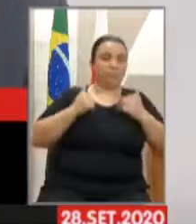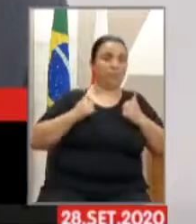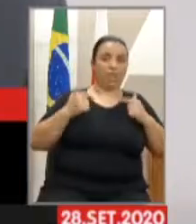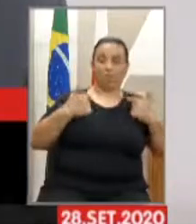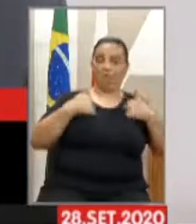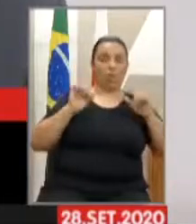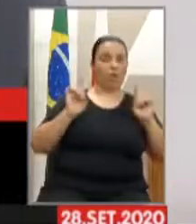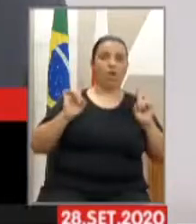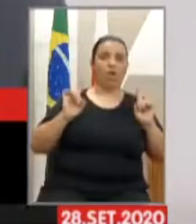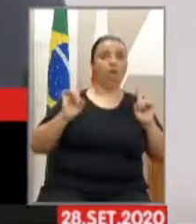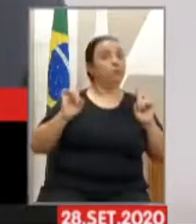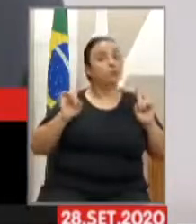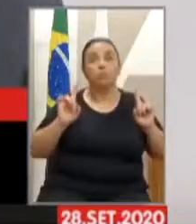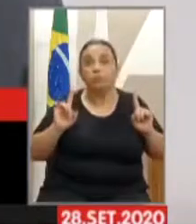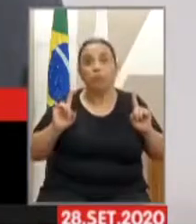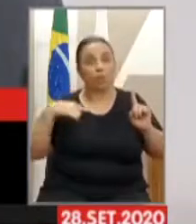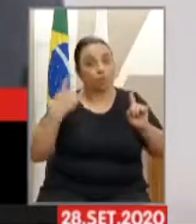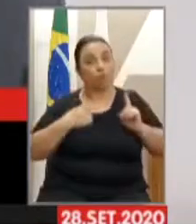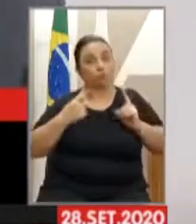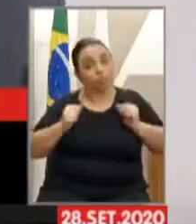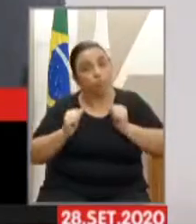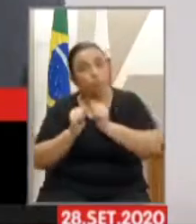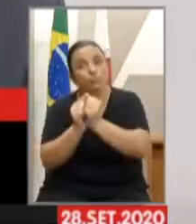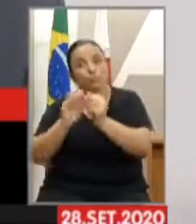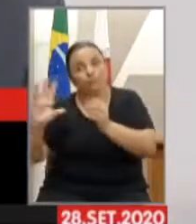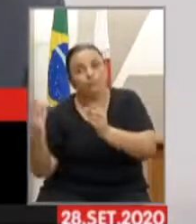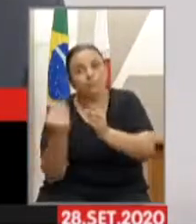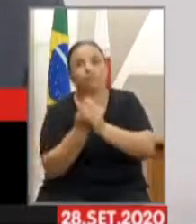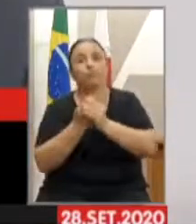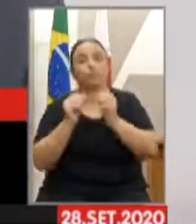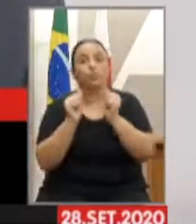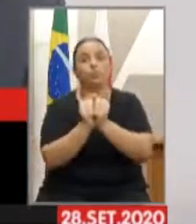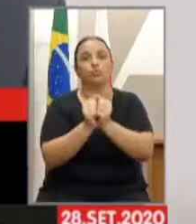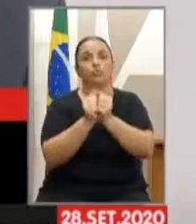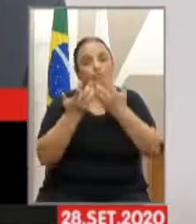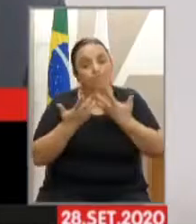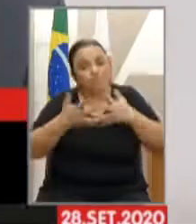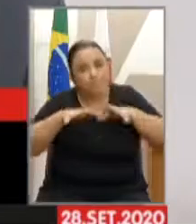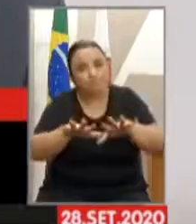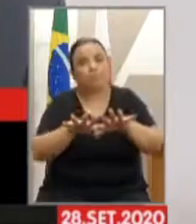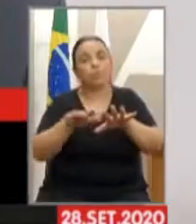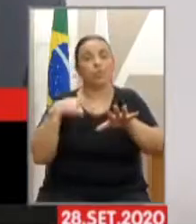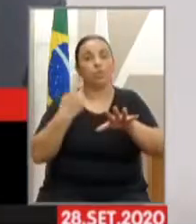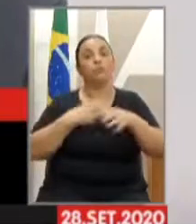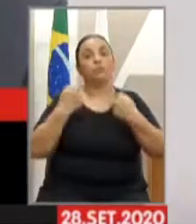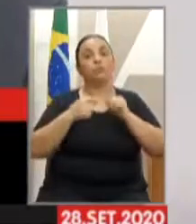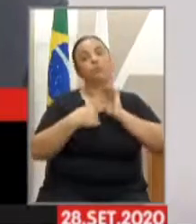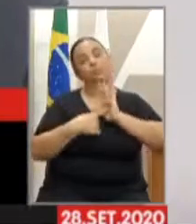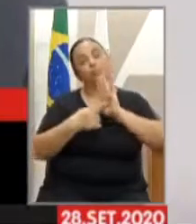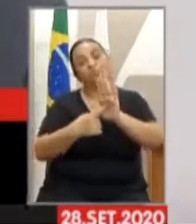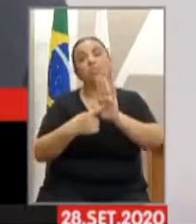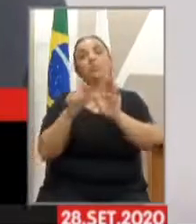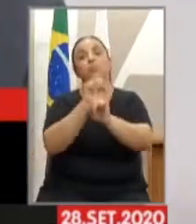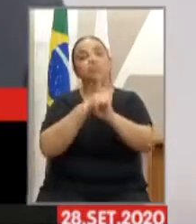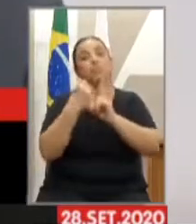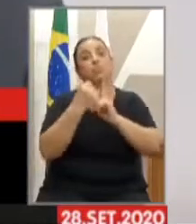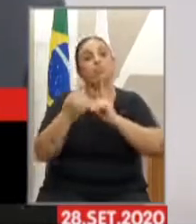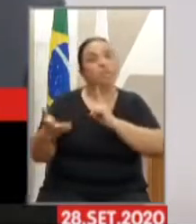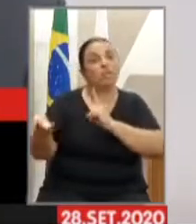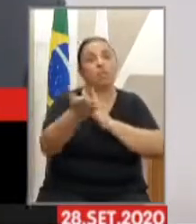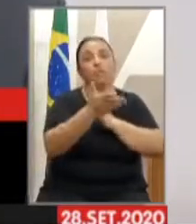estar aqui, o que nós estamos fazendo hoje é, mais uma vez, dar voz, mostrar para a sociedade, mostrar para as pessoas,